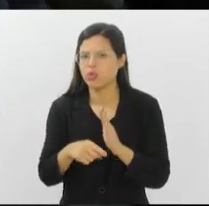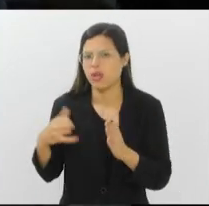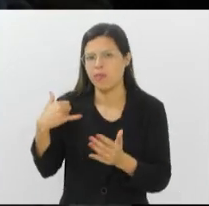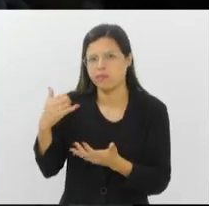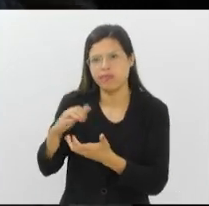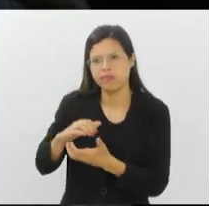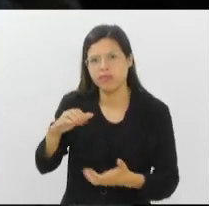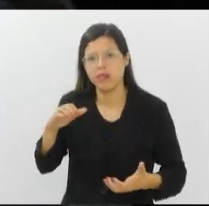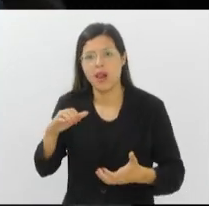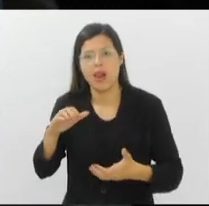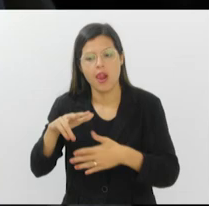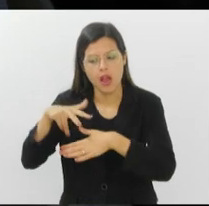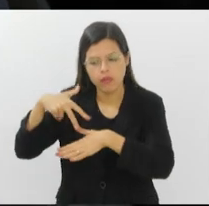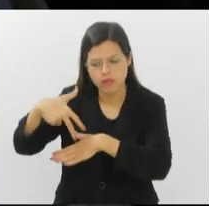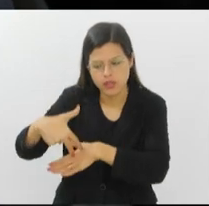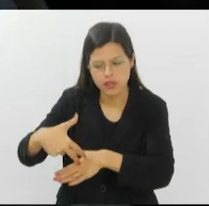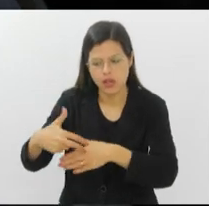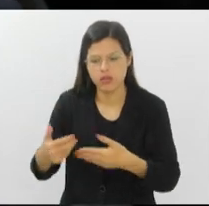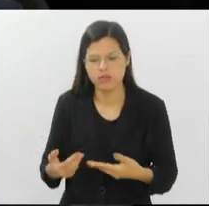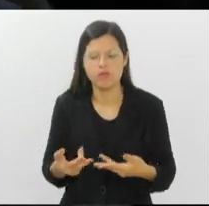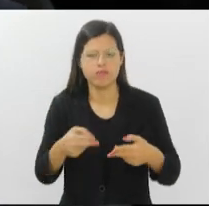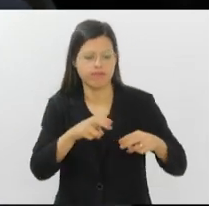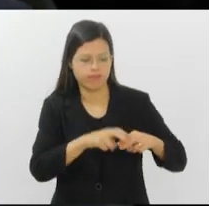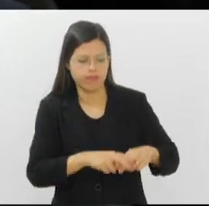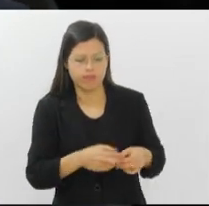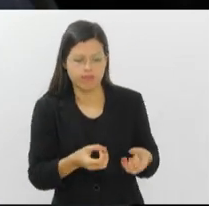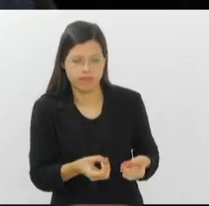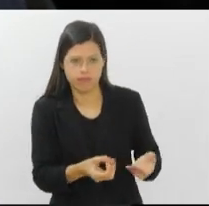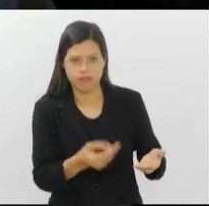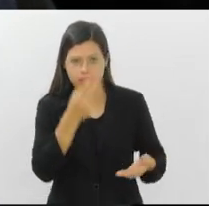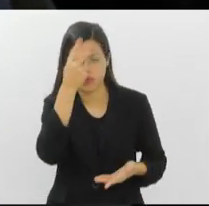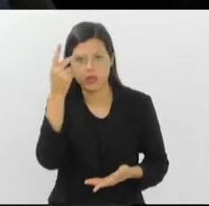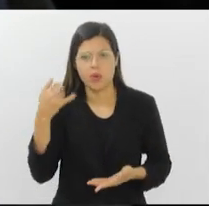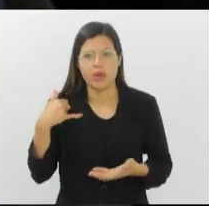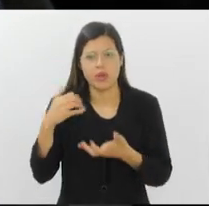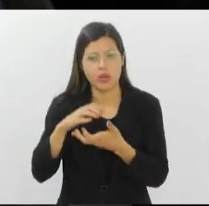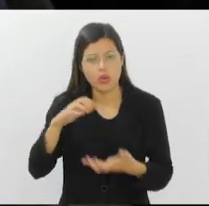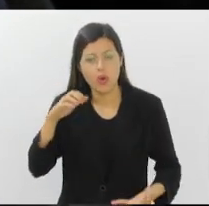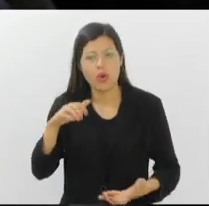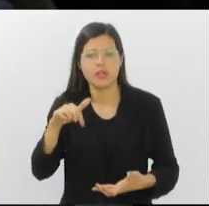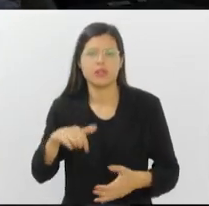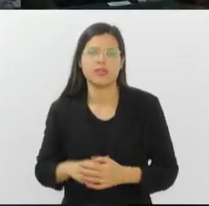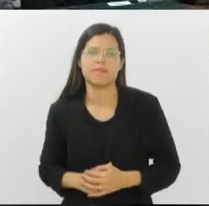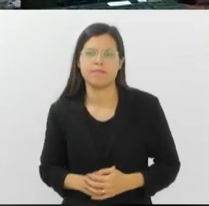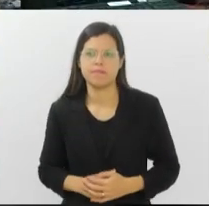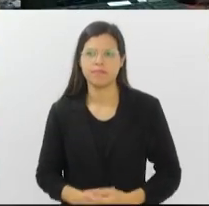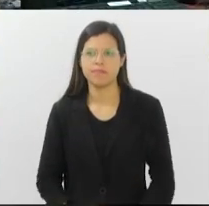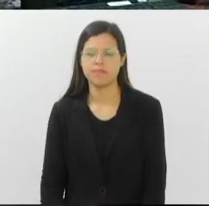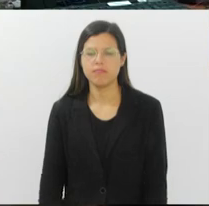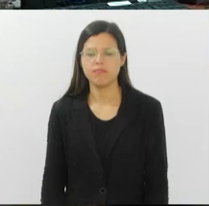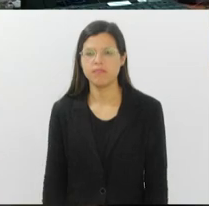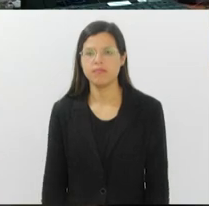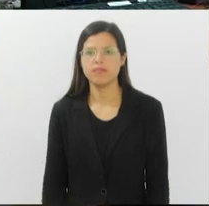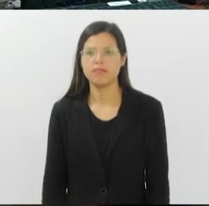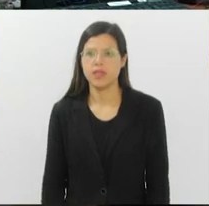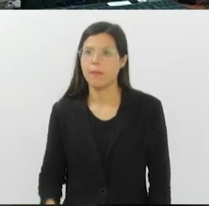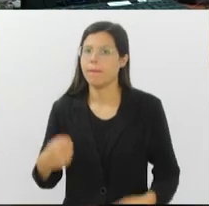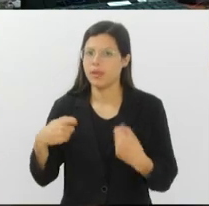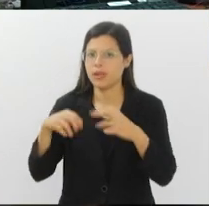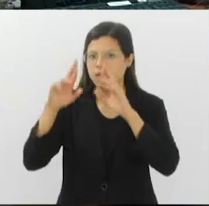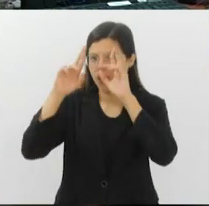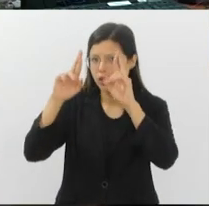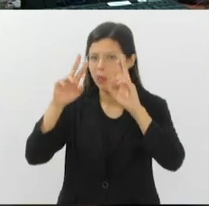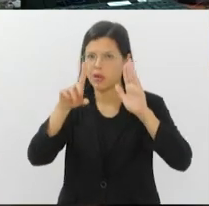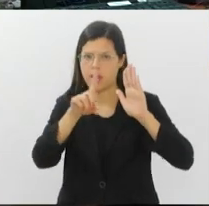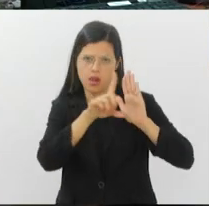levantando-se do seu local de assento quando chegar um idoso, a prioridade é da pessoa idosa. É, tem que respeitar a lei, né?